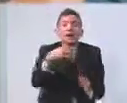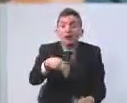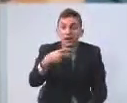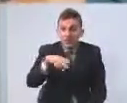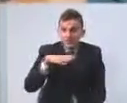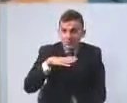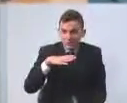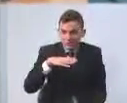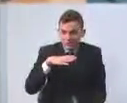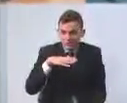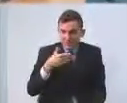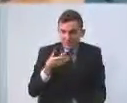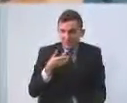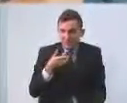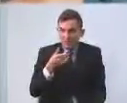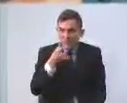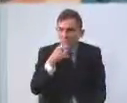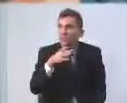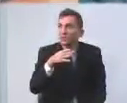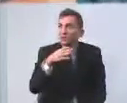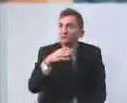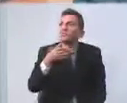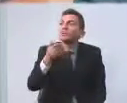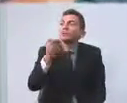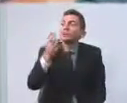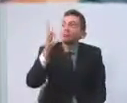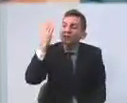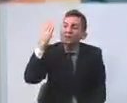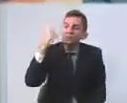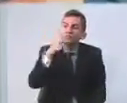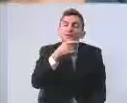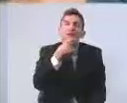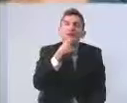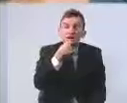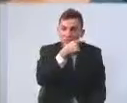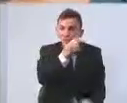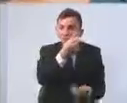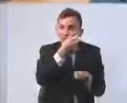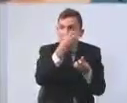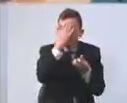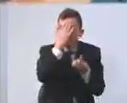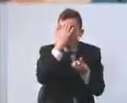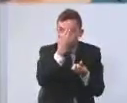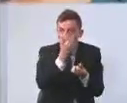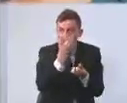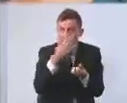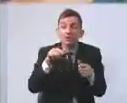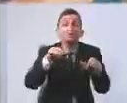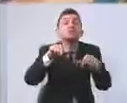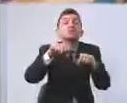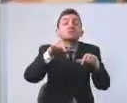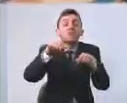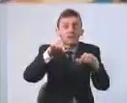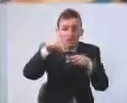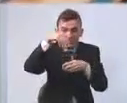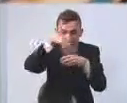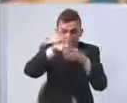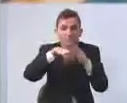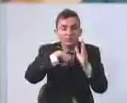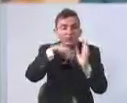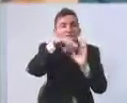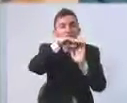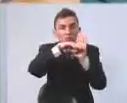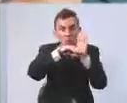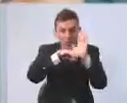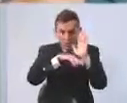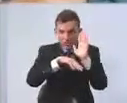um pouco o rapaz anteriormente está querendo saber dessa questão, ele é dividido segundo normativa federal